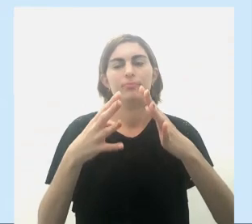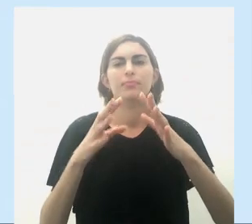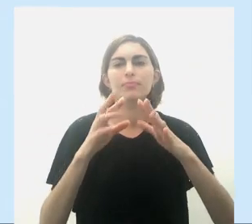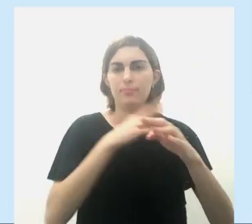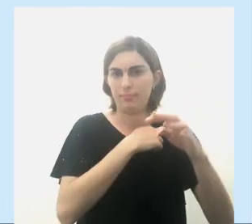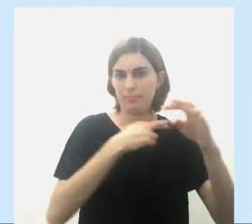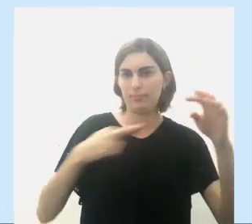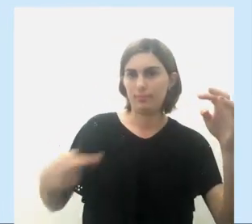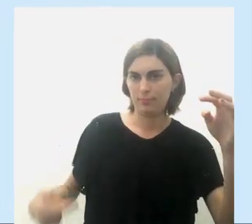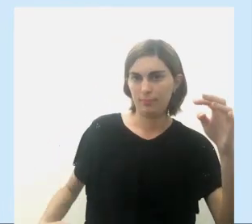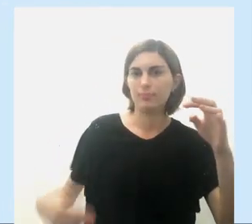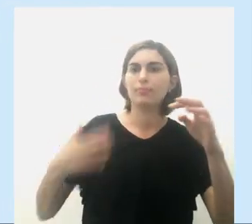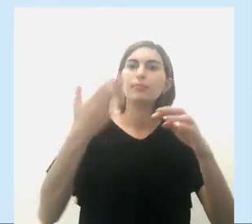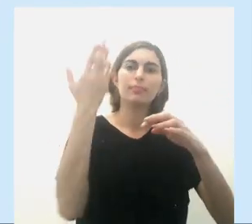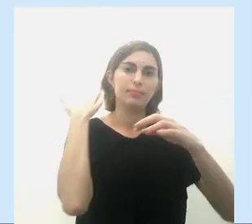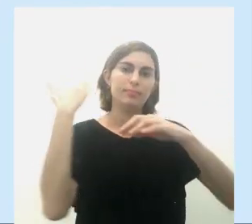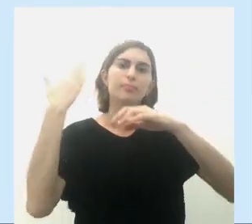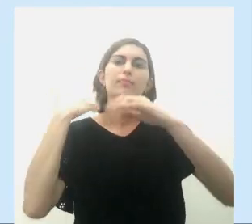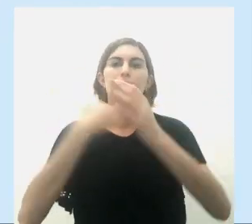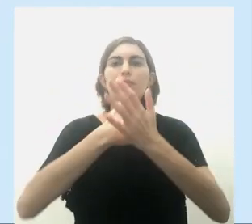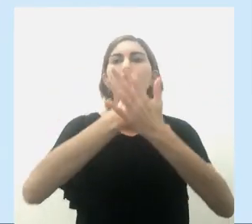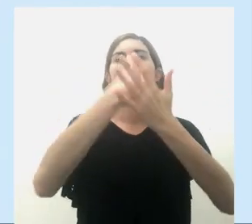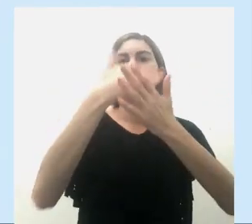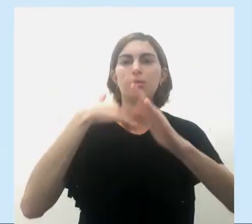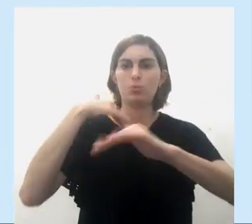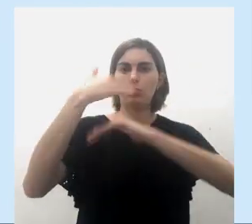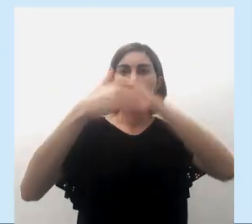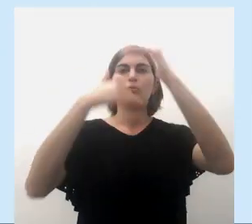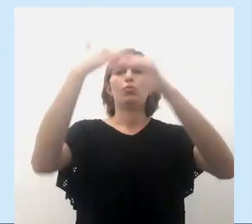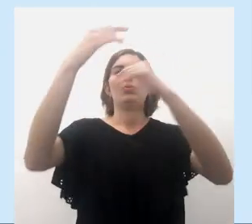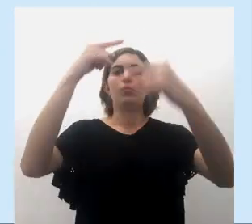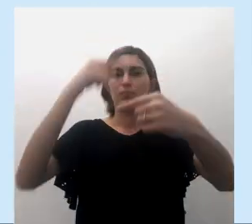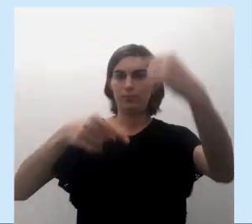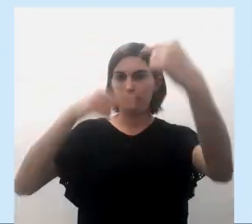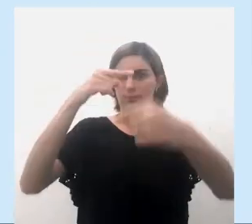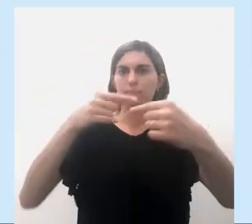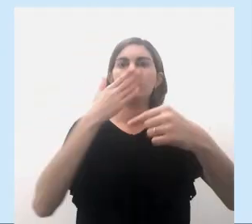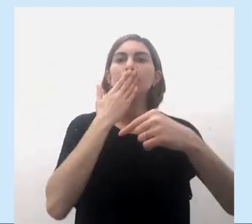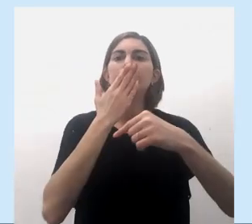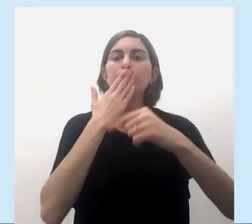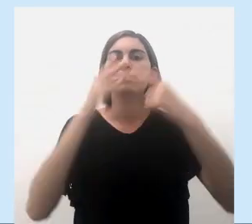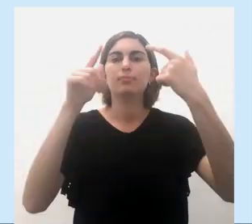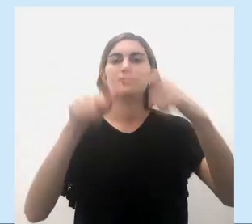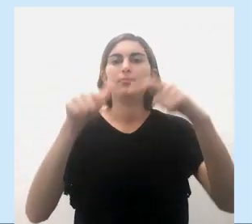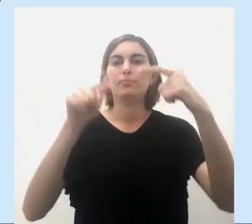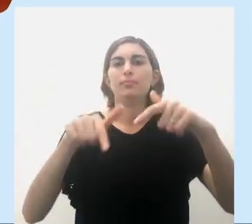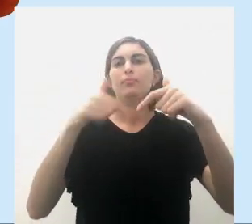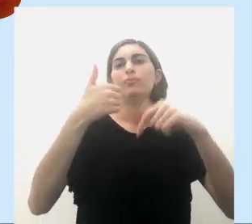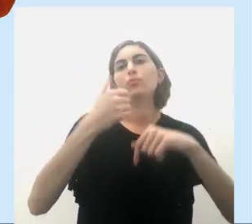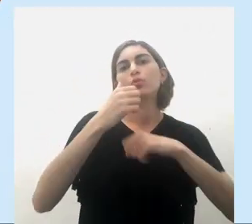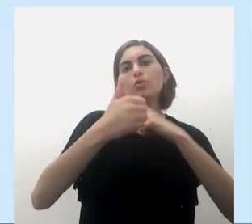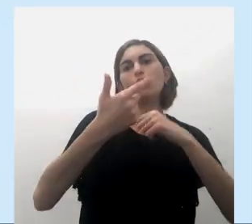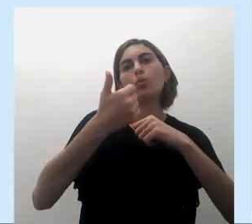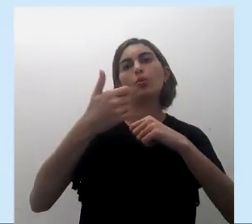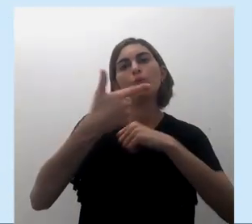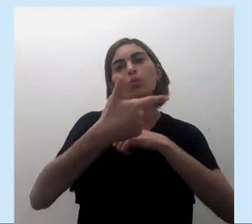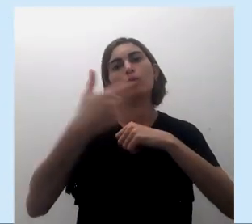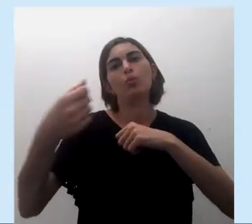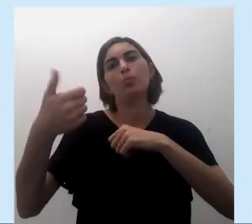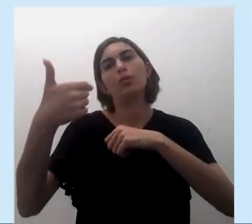na República, na realidade, começa um avanço da política de Geografia, onde em 2012